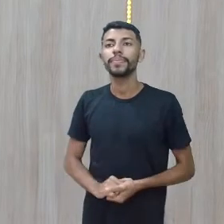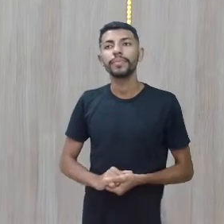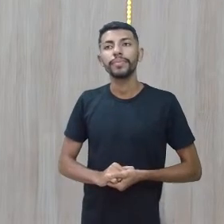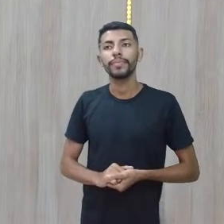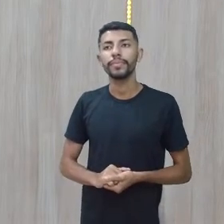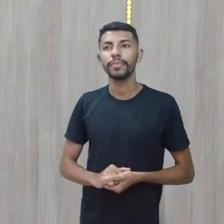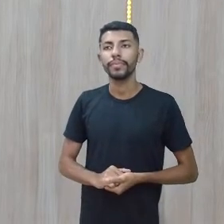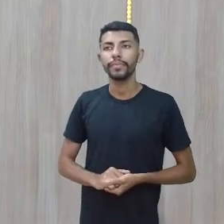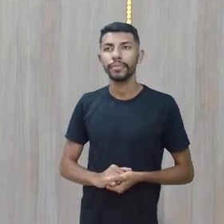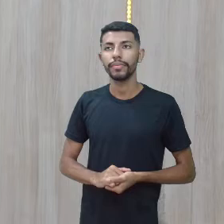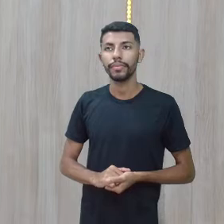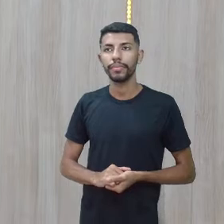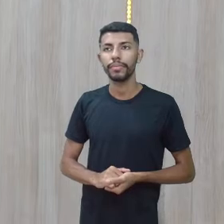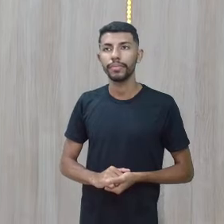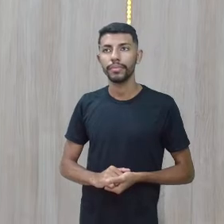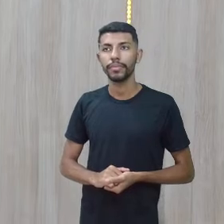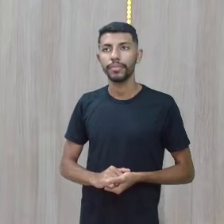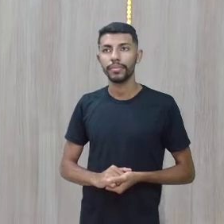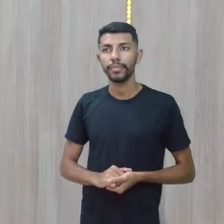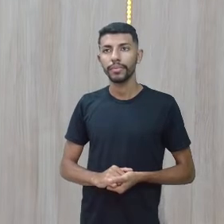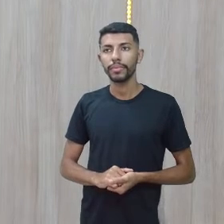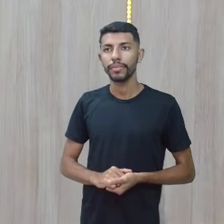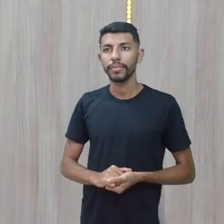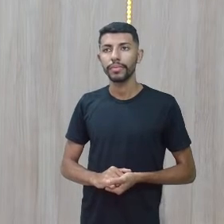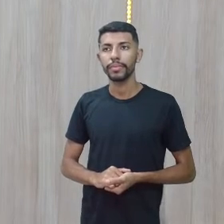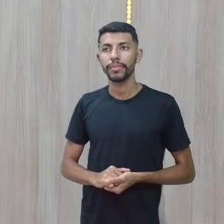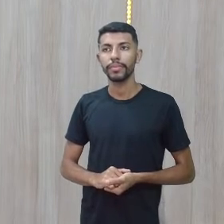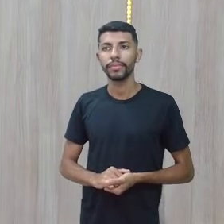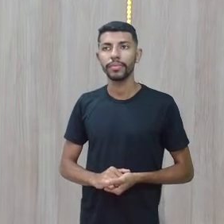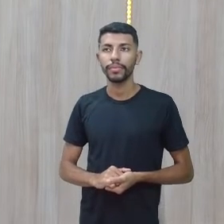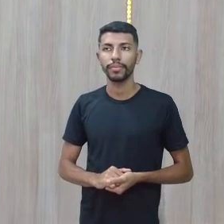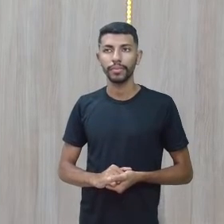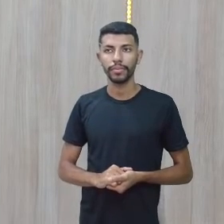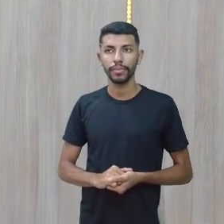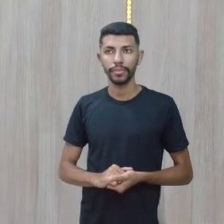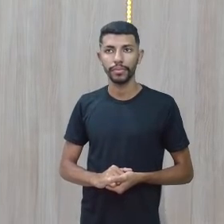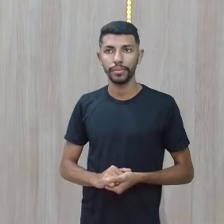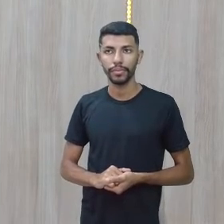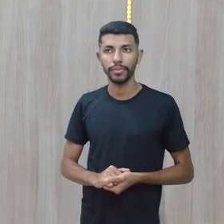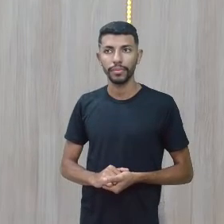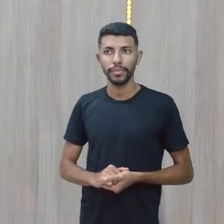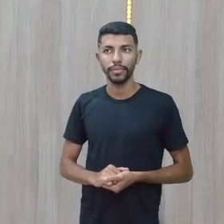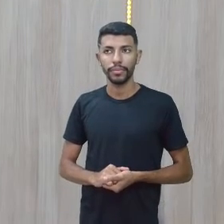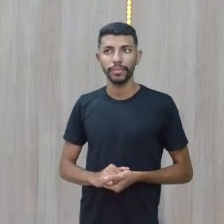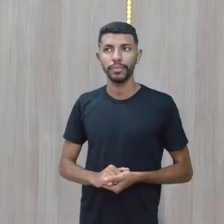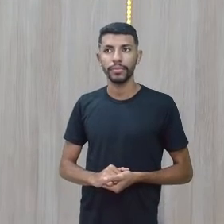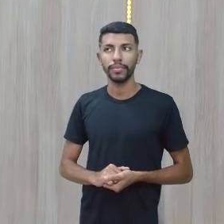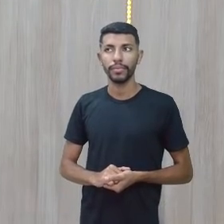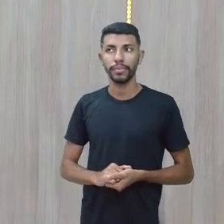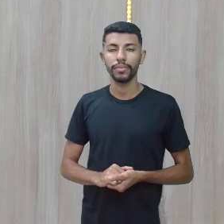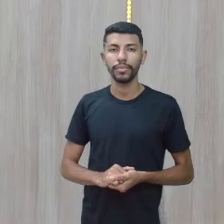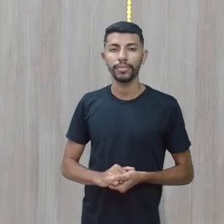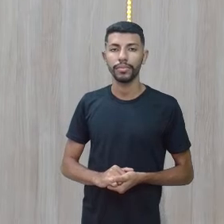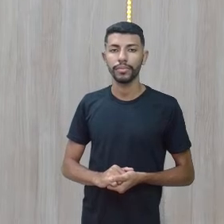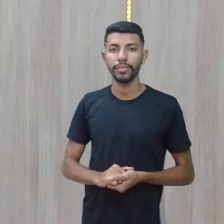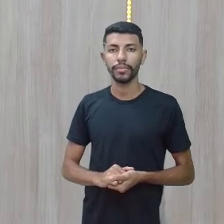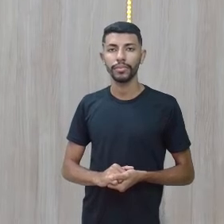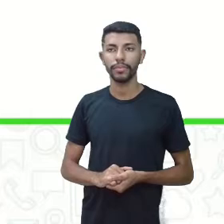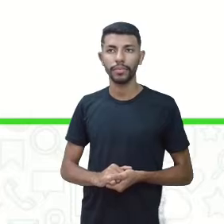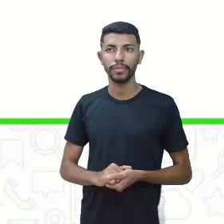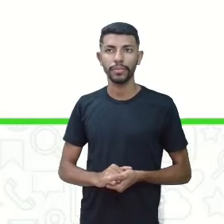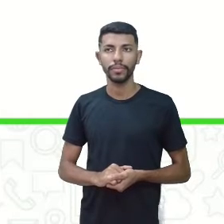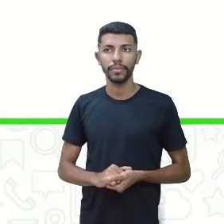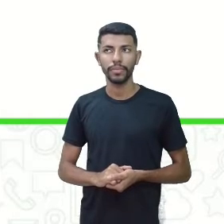Depois aqui temos pai e mãe, aqui agora nós temos filho e filha. Agora é o professor André que fala e eu repito para vocês.